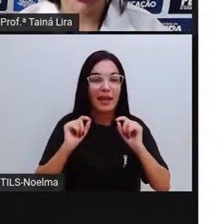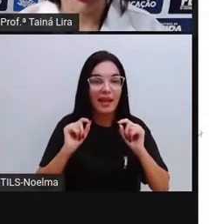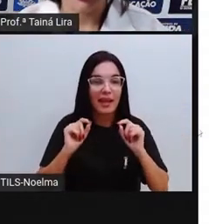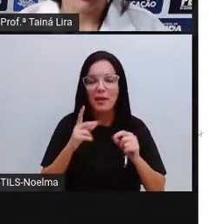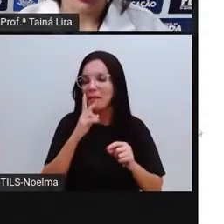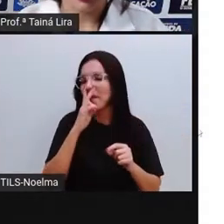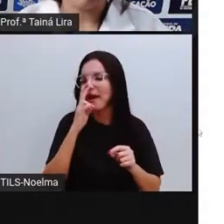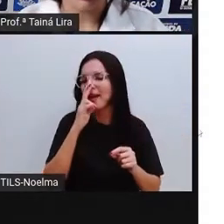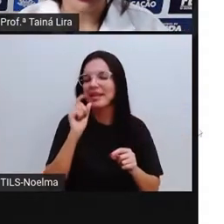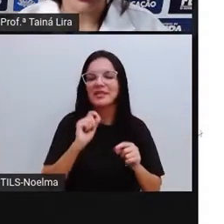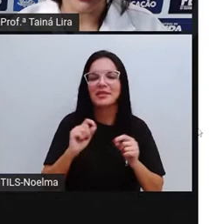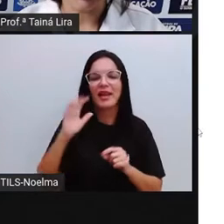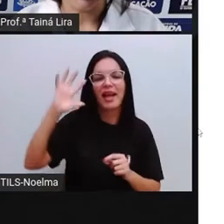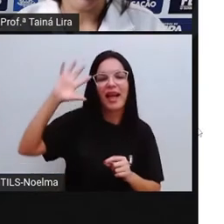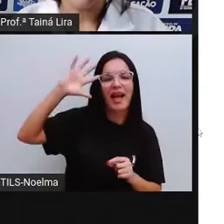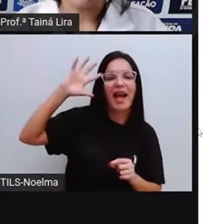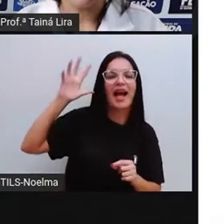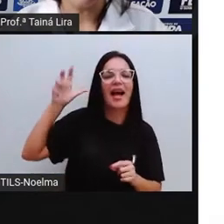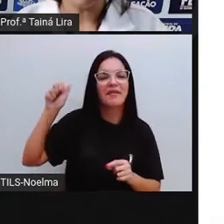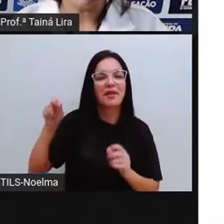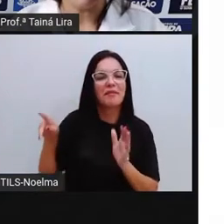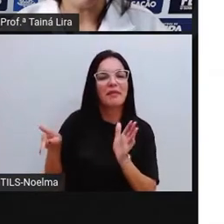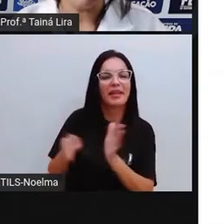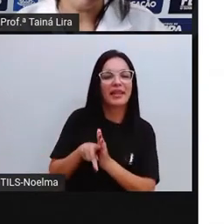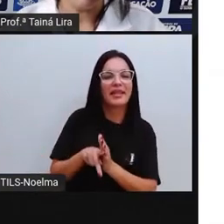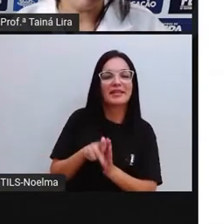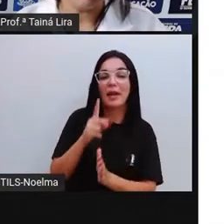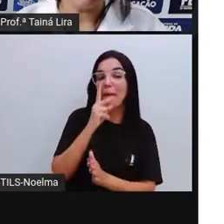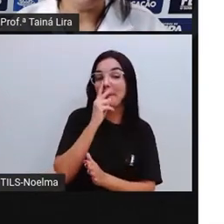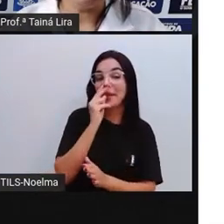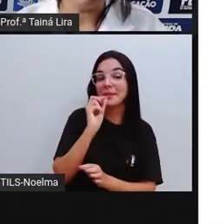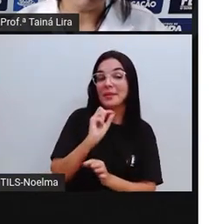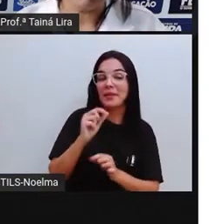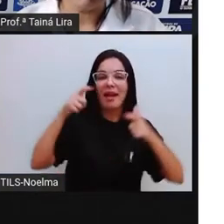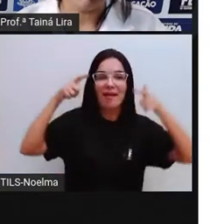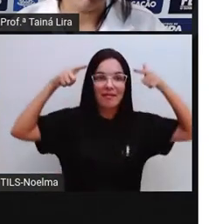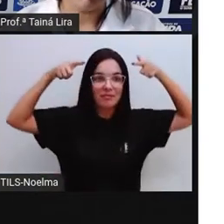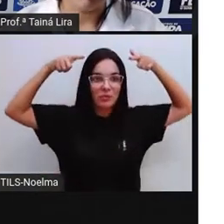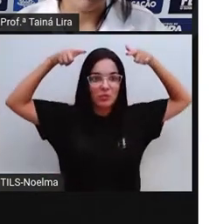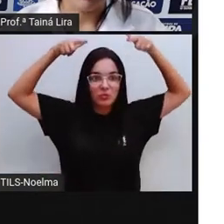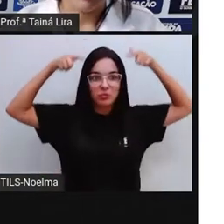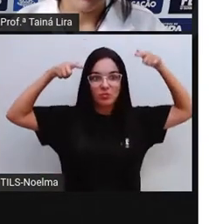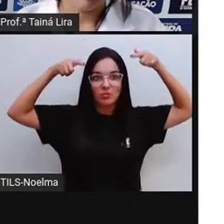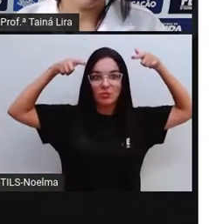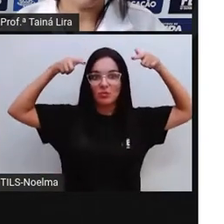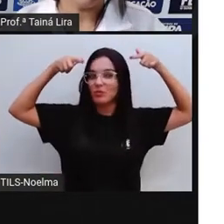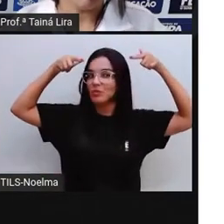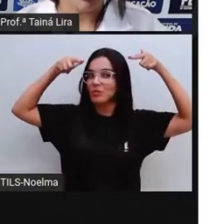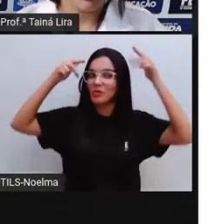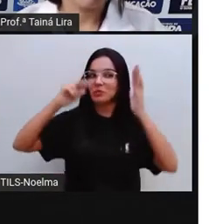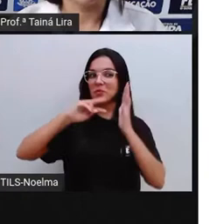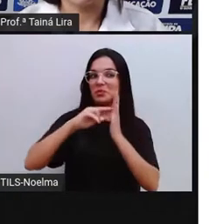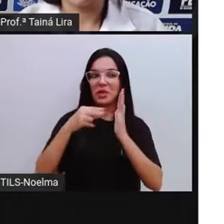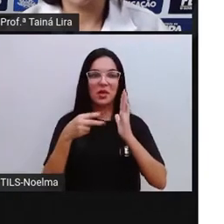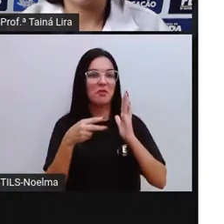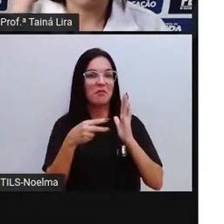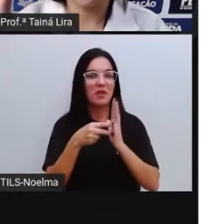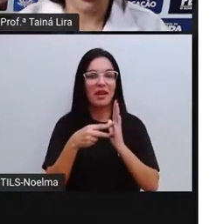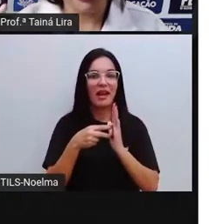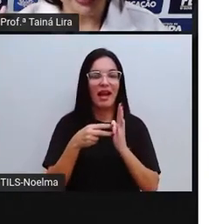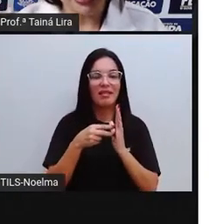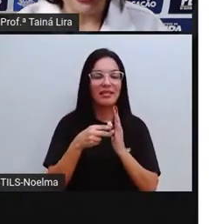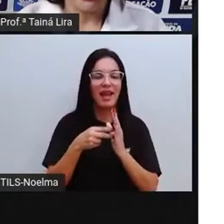adereço africano que também tem ali um significado, né?